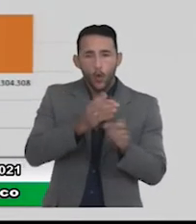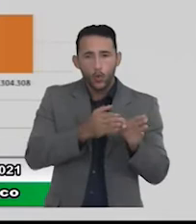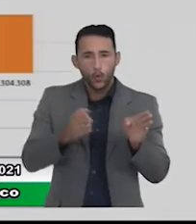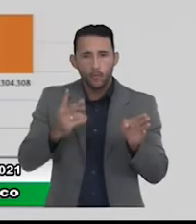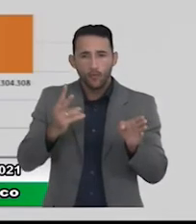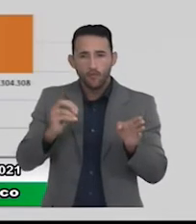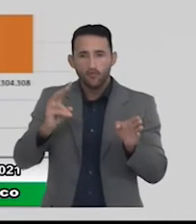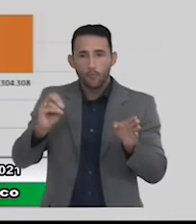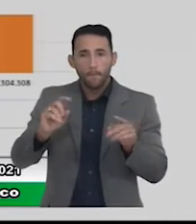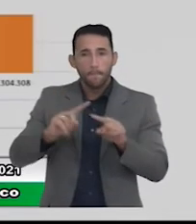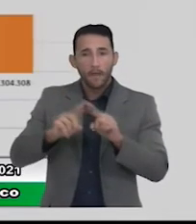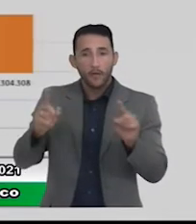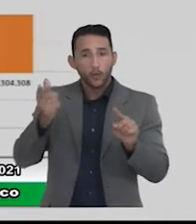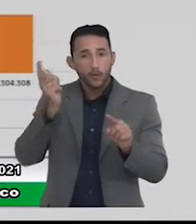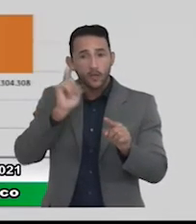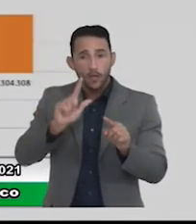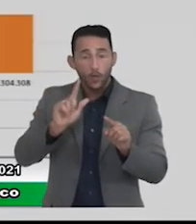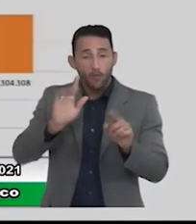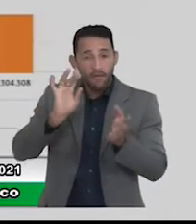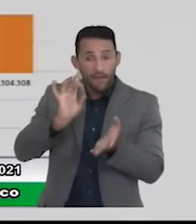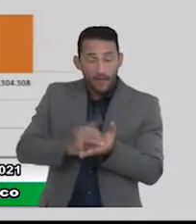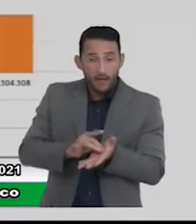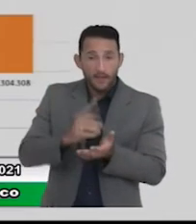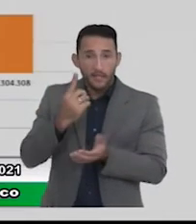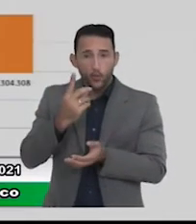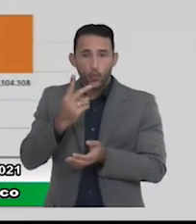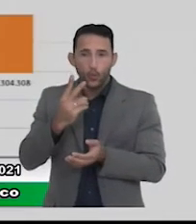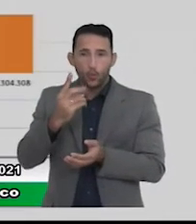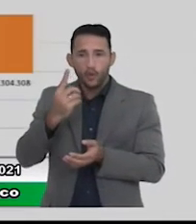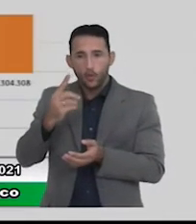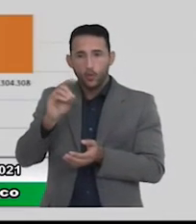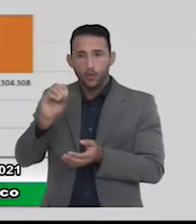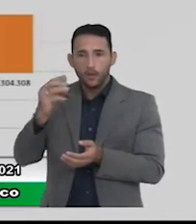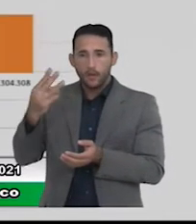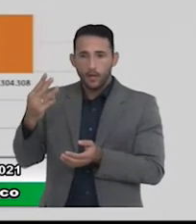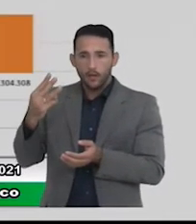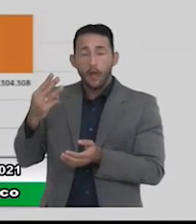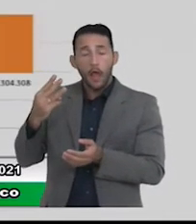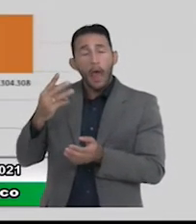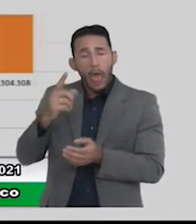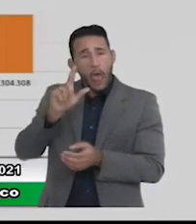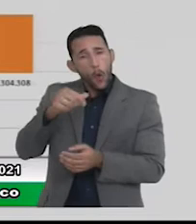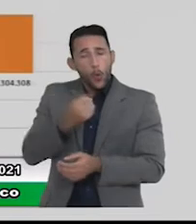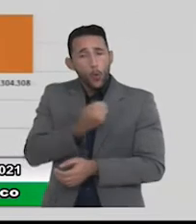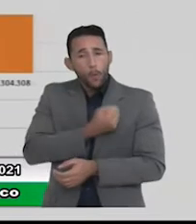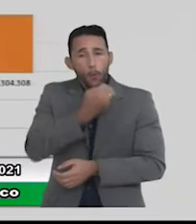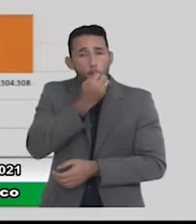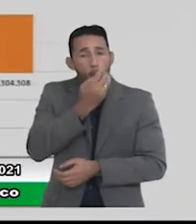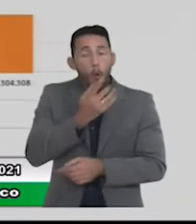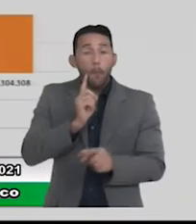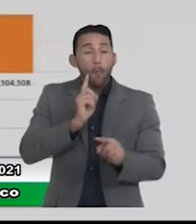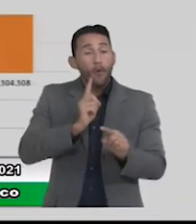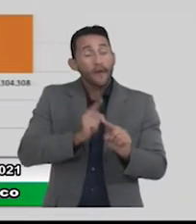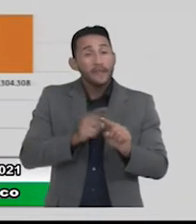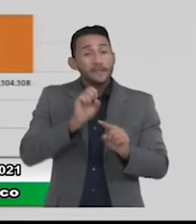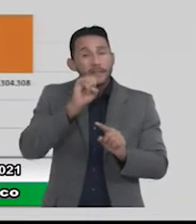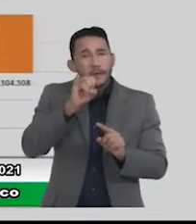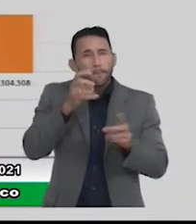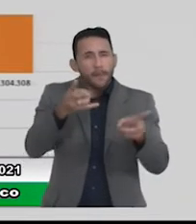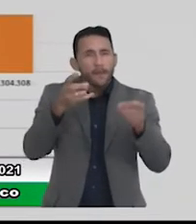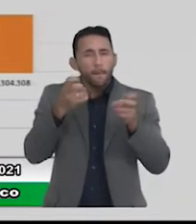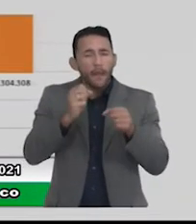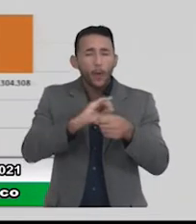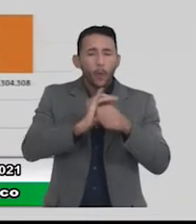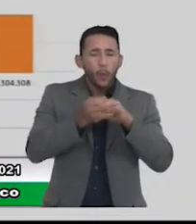gente conseguiu diminuir 103 milhões ainda assim é um número muito bom considerando o cenário do exercício. Aqui